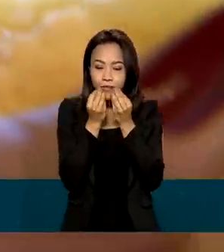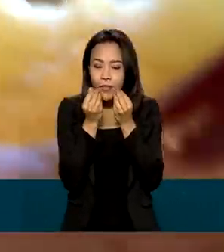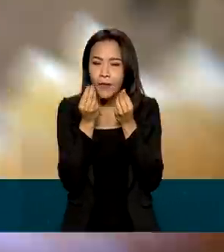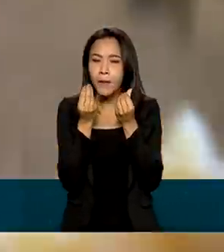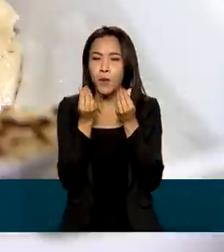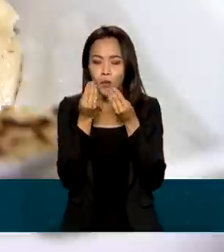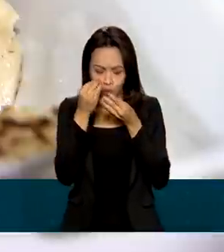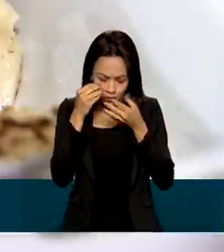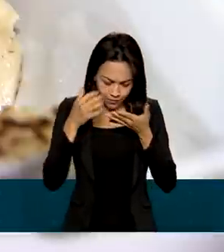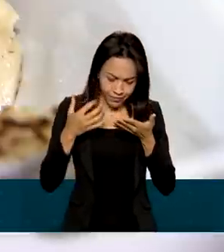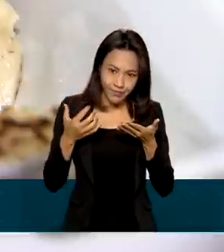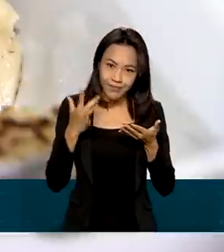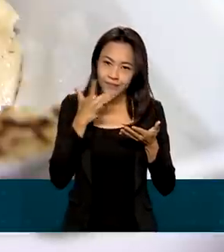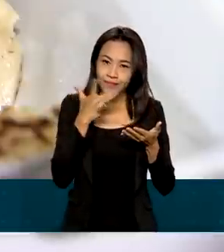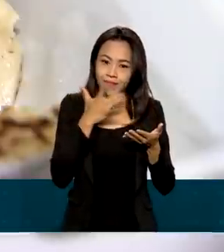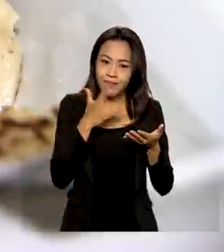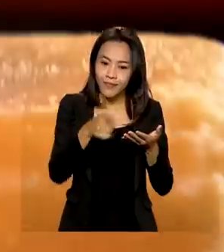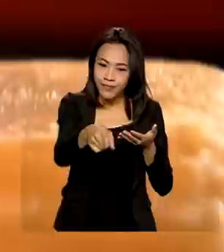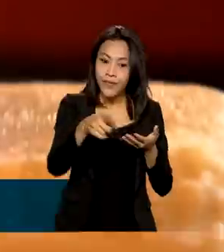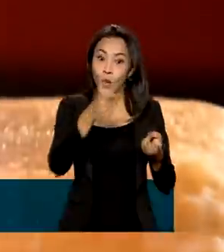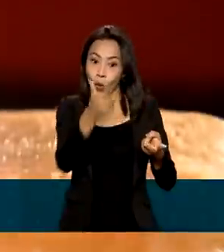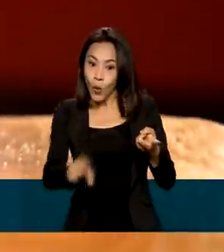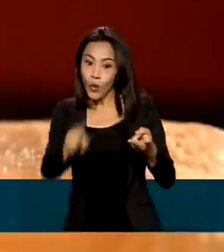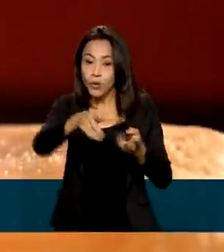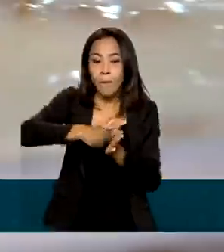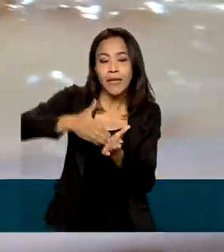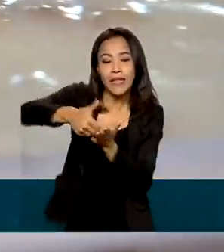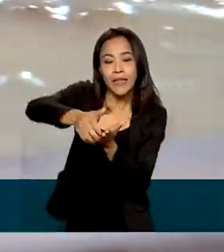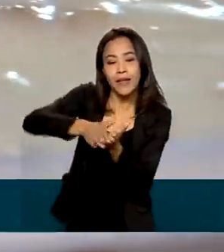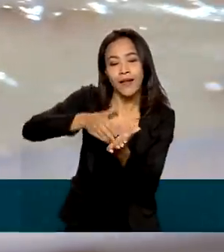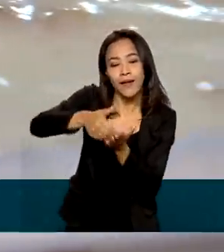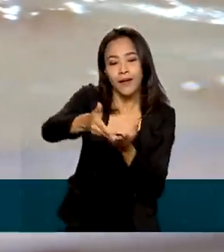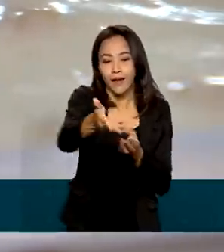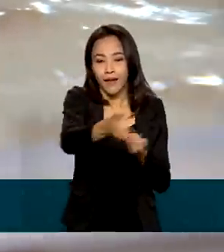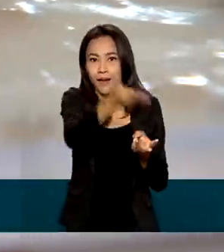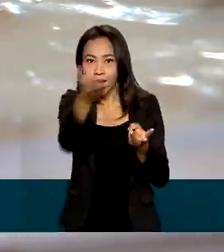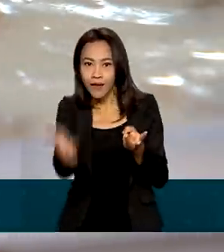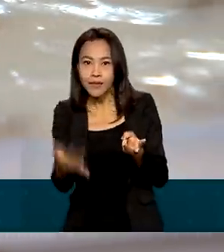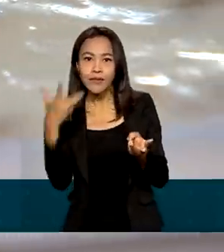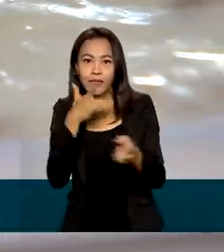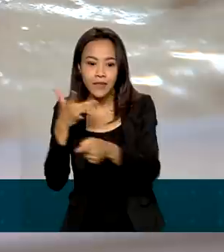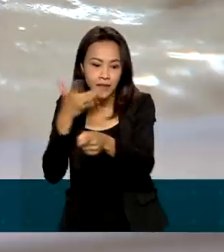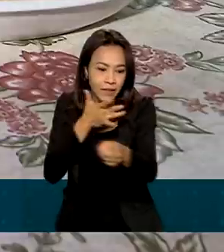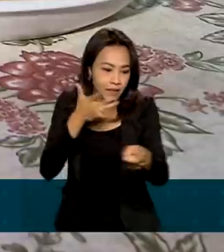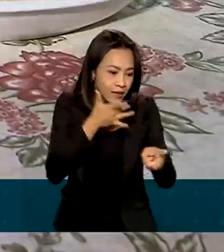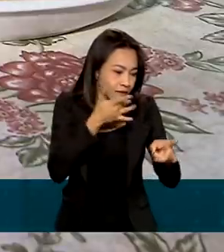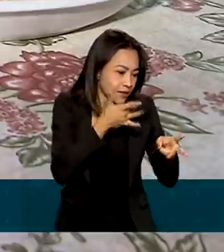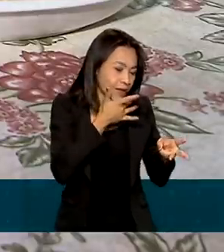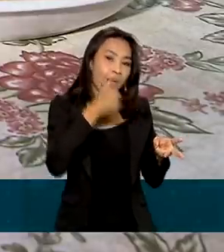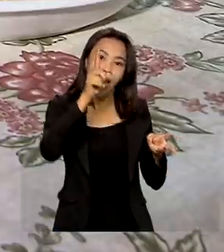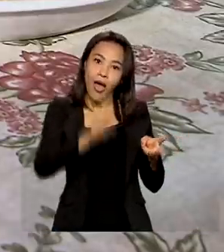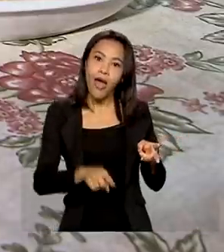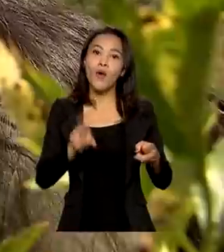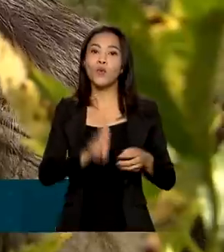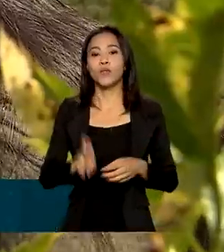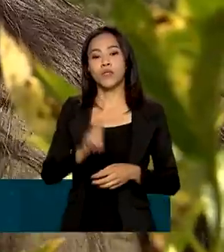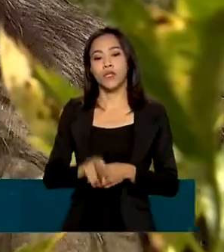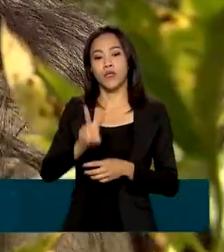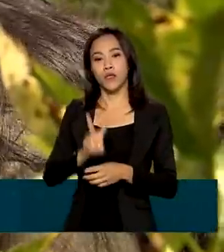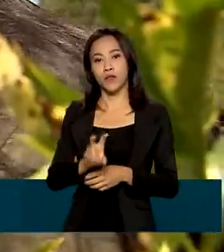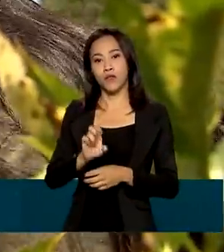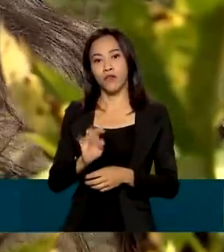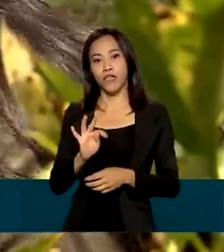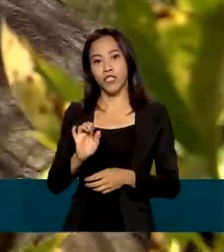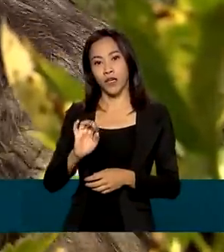cremoso por dentro. Queijo grelhado, manteiga, cream cheese, delícias feitas à base de vegetais. A